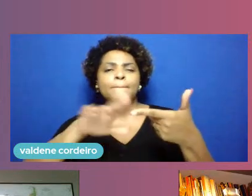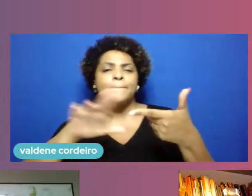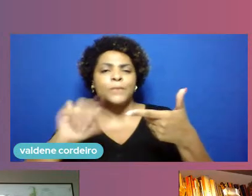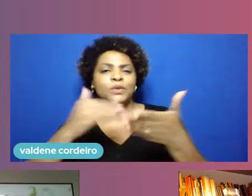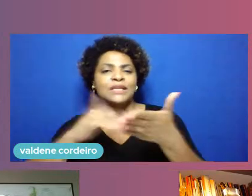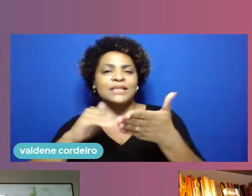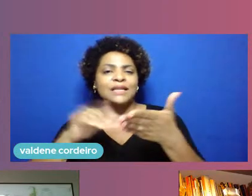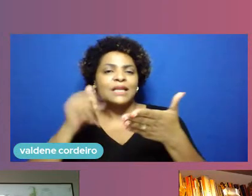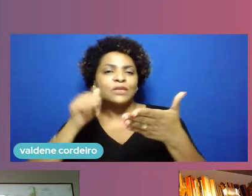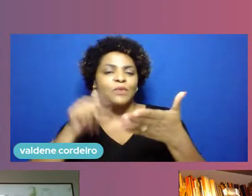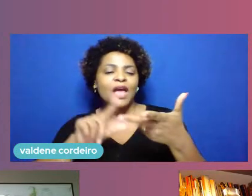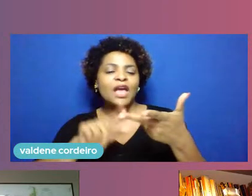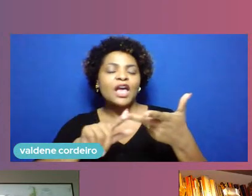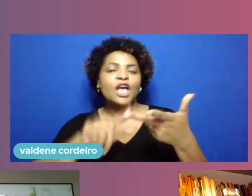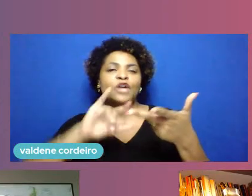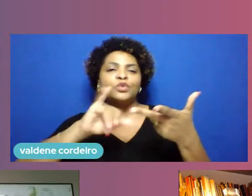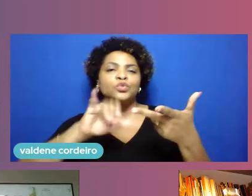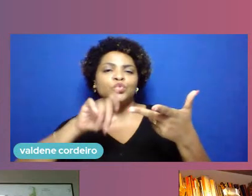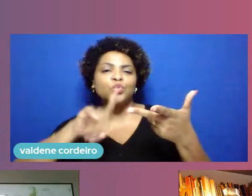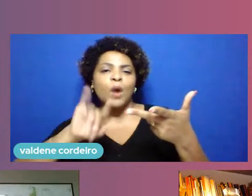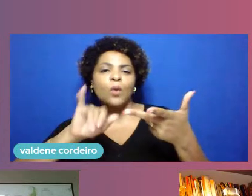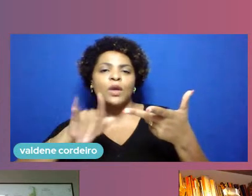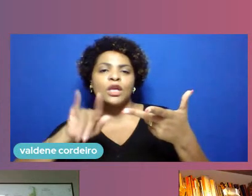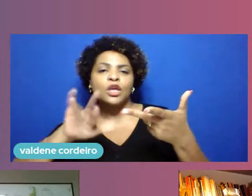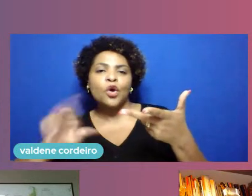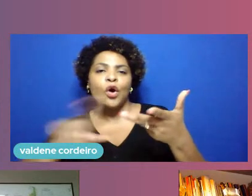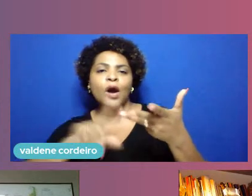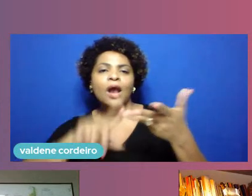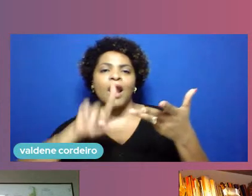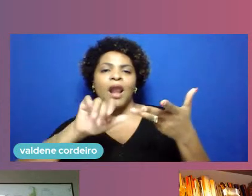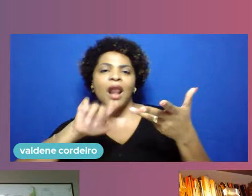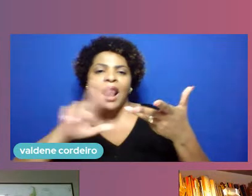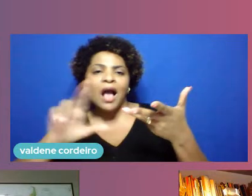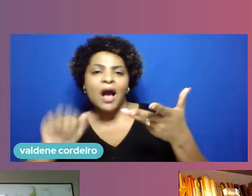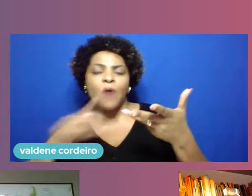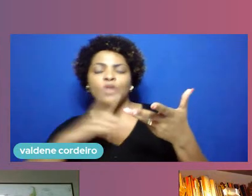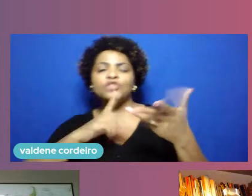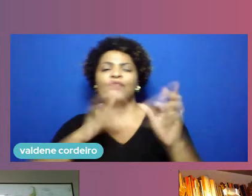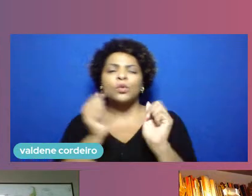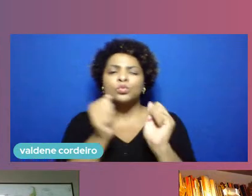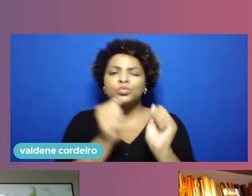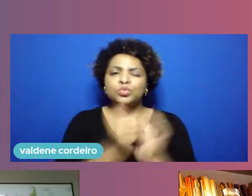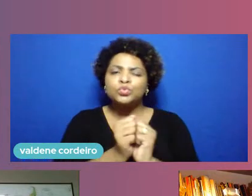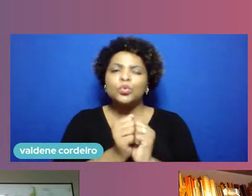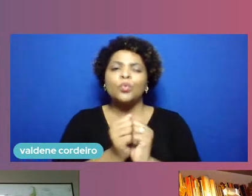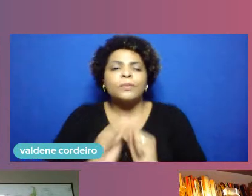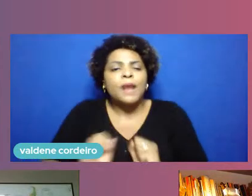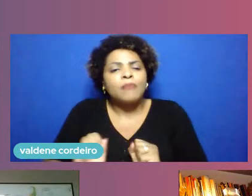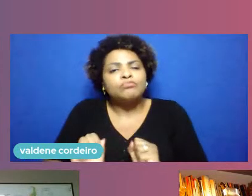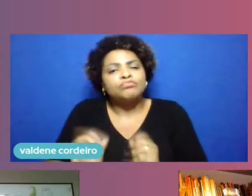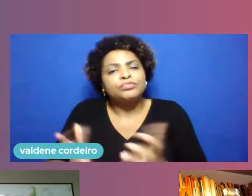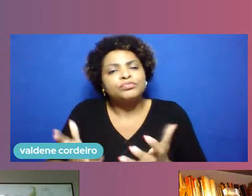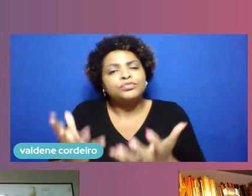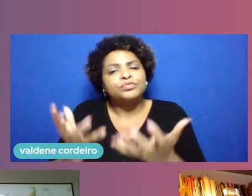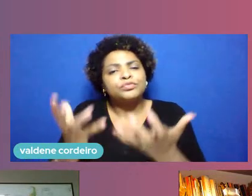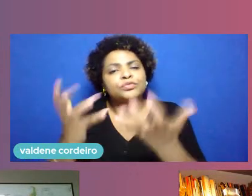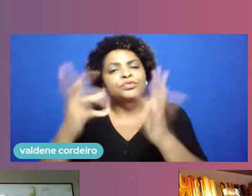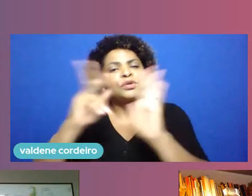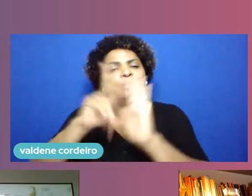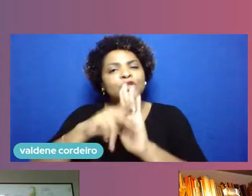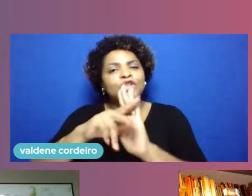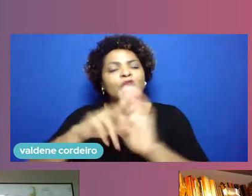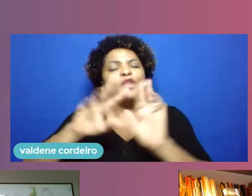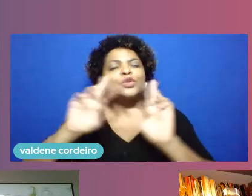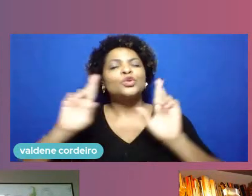Laura estiveram de frente liderando e apertando esse botão do sim para que o projeto fosse estamos todos na torcida foi um